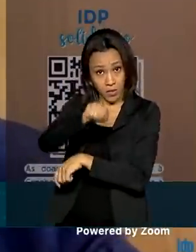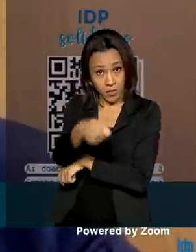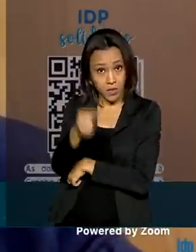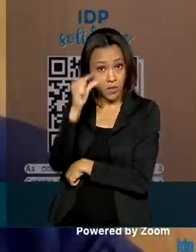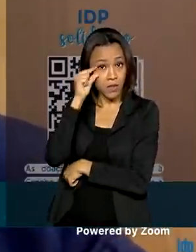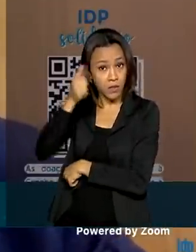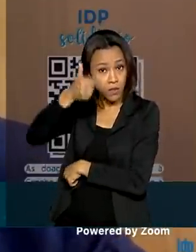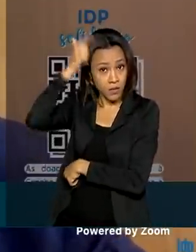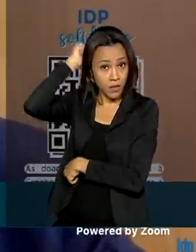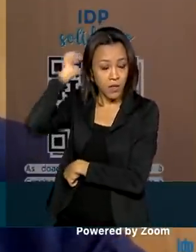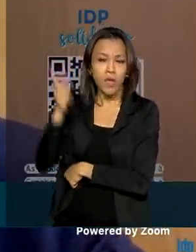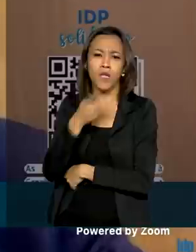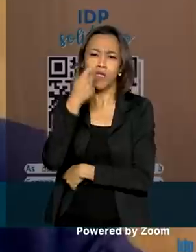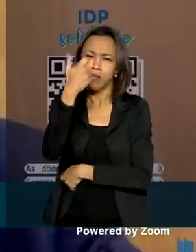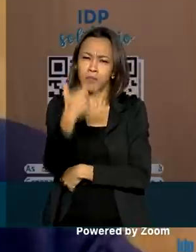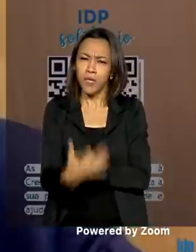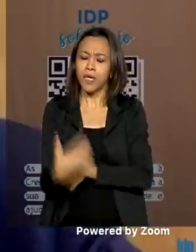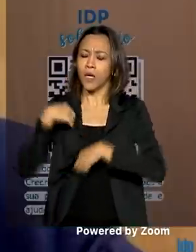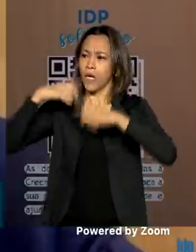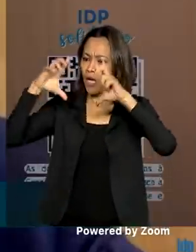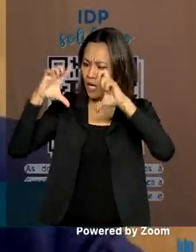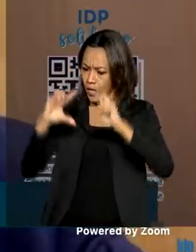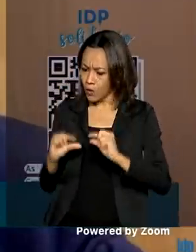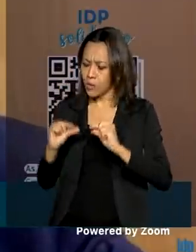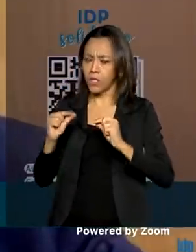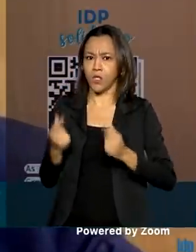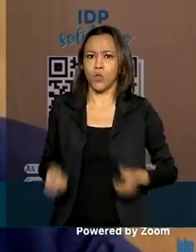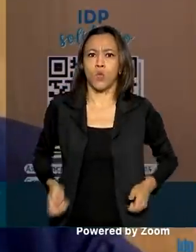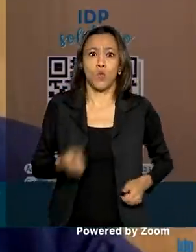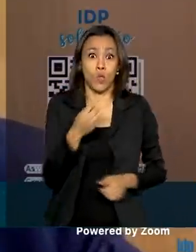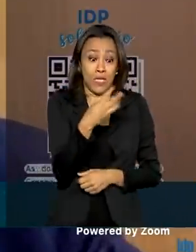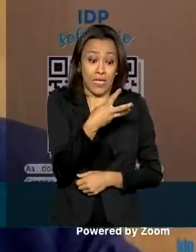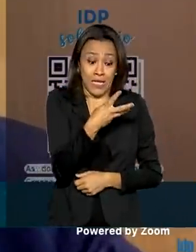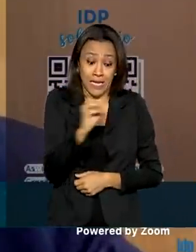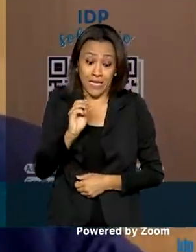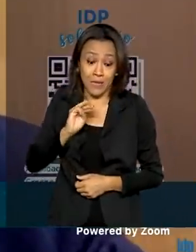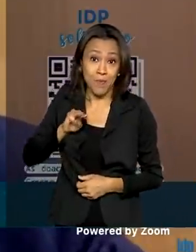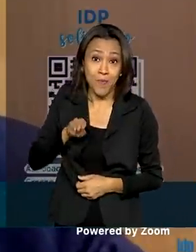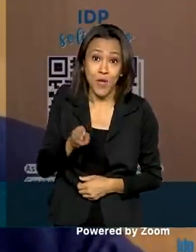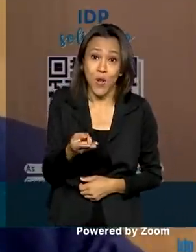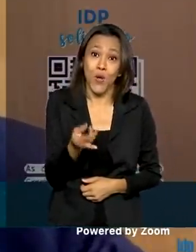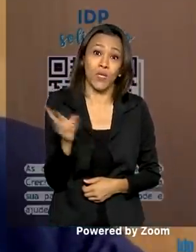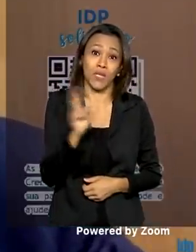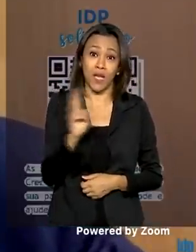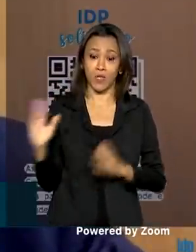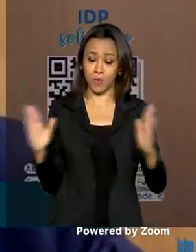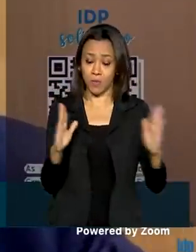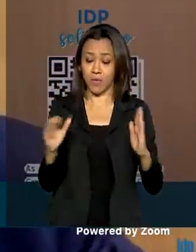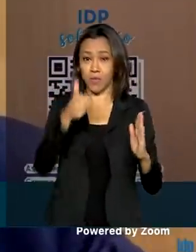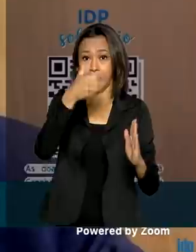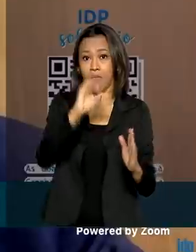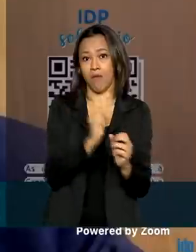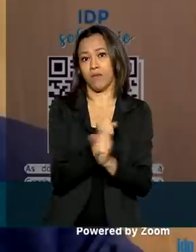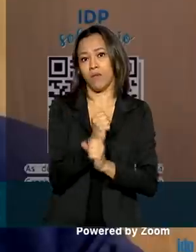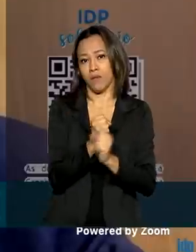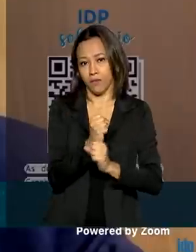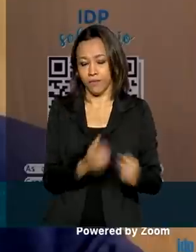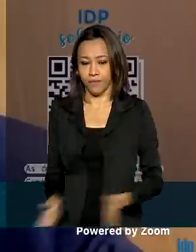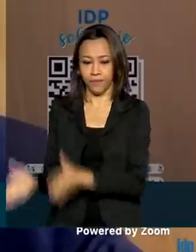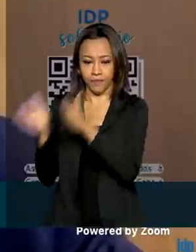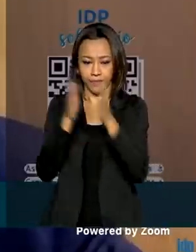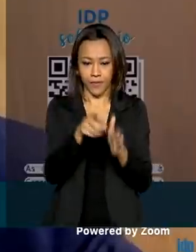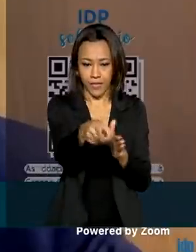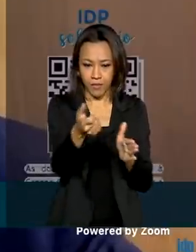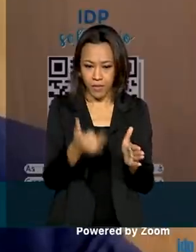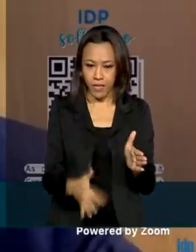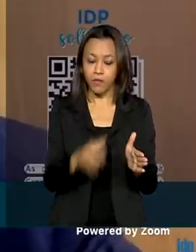um alívio de 300 bilhões de reais aos cofres públicos em uma década. É um número importante. A reforma previdenciária foi